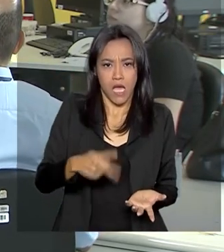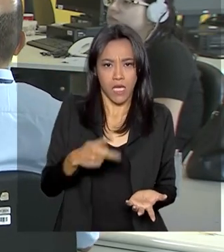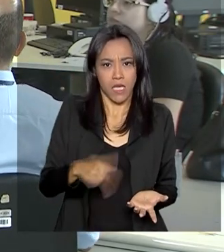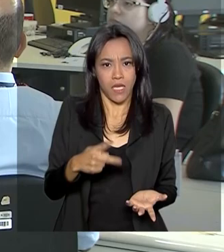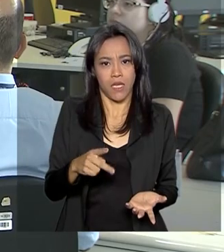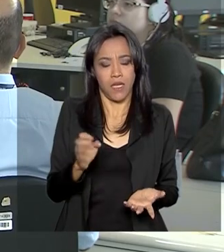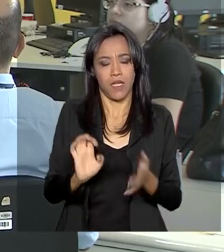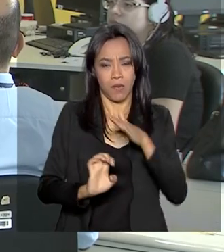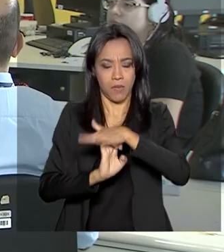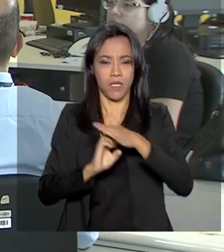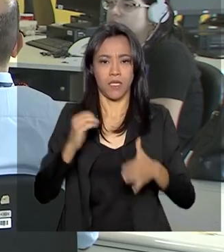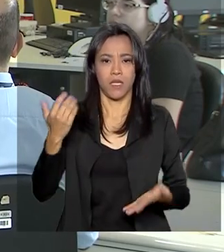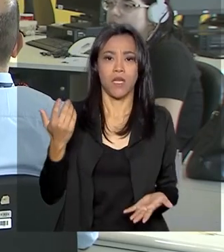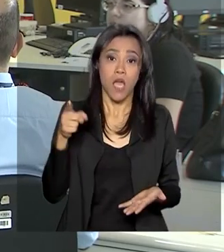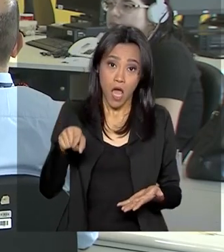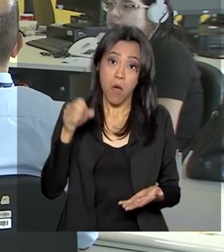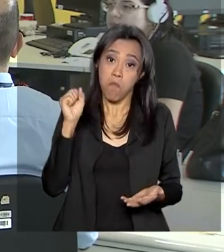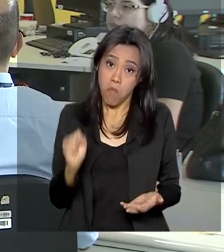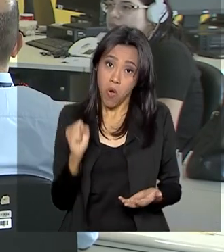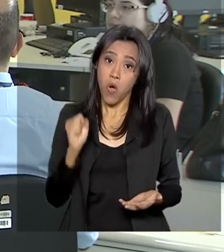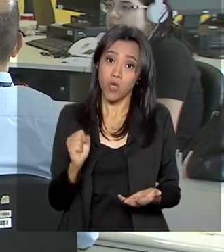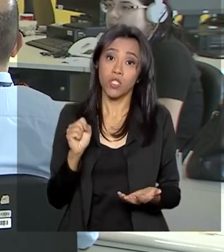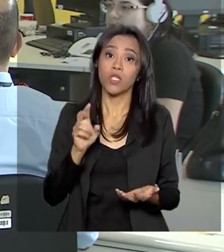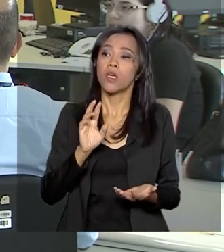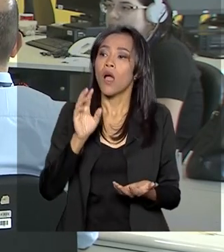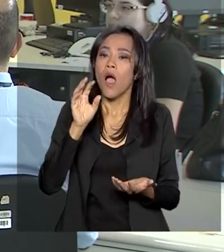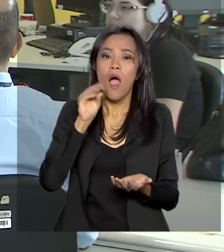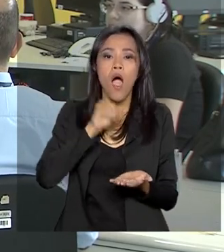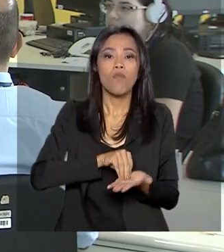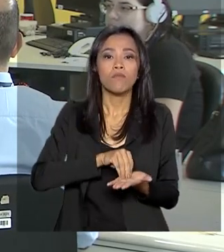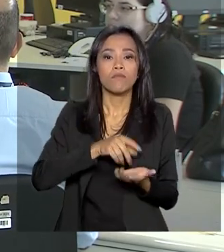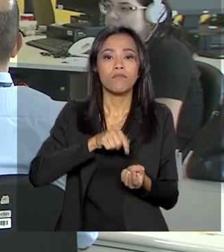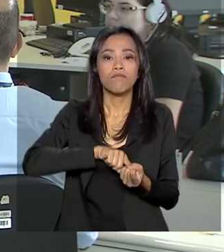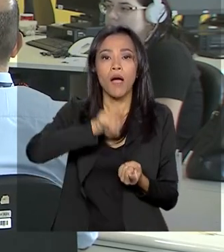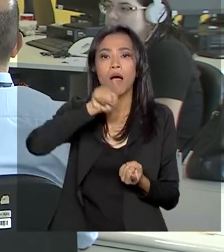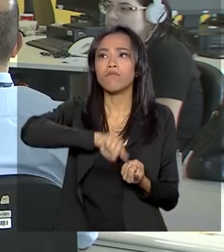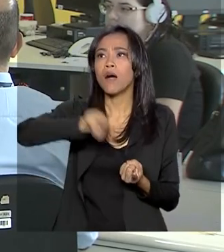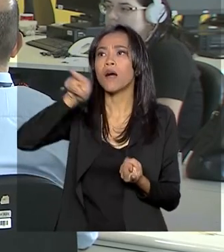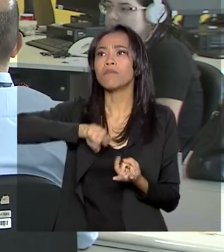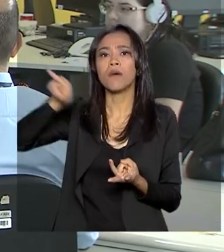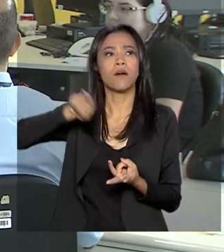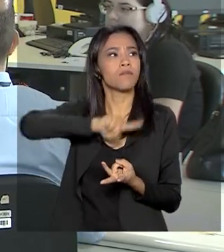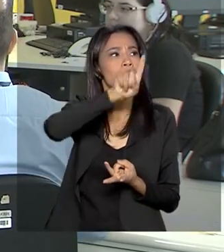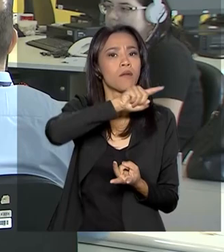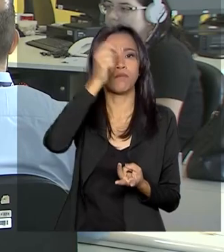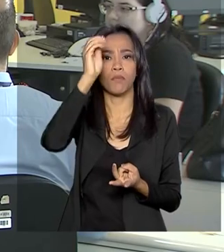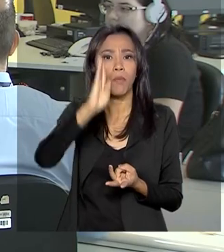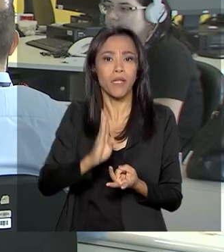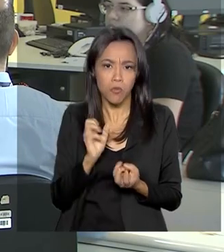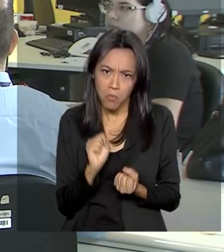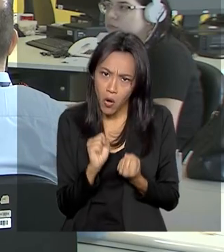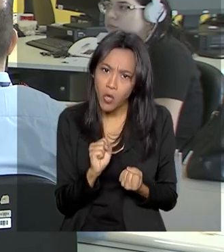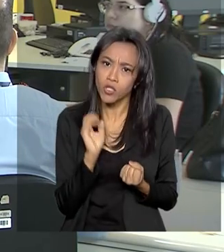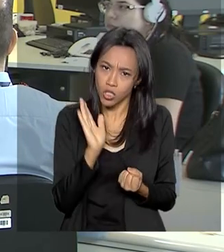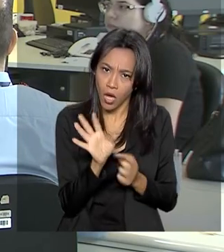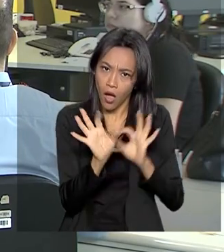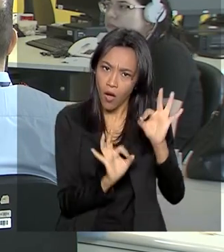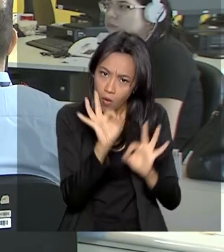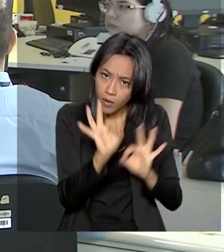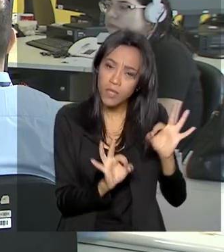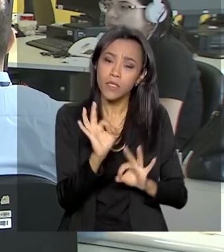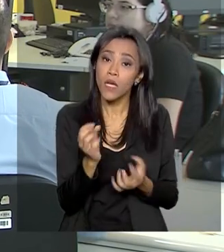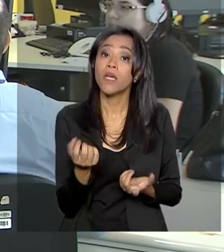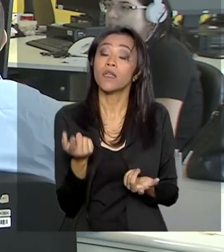E a Flybond já pode fazer o registro das rotas e começar a vender as passagens aéreas. Essa empresa adota um modelo de baixo